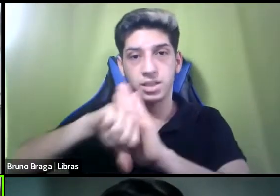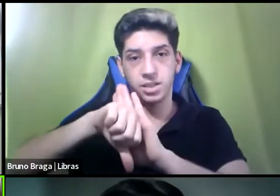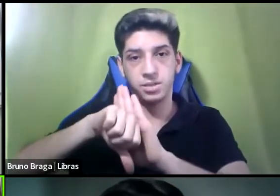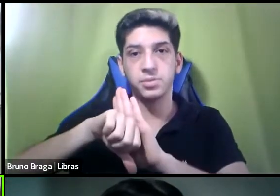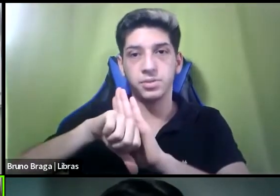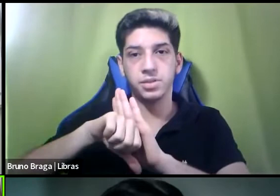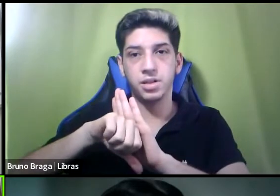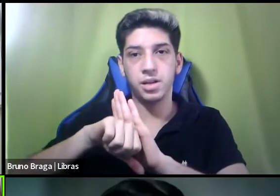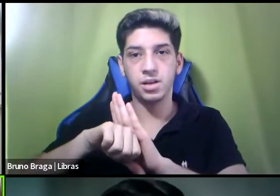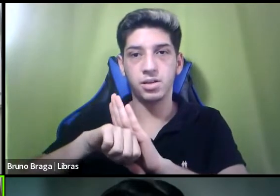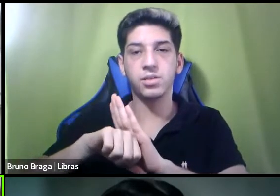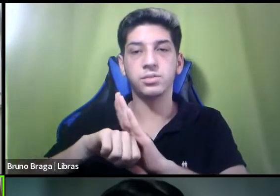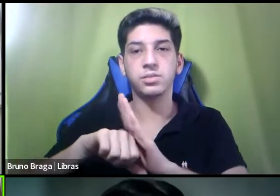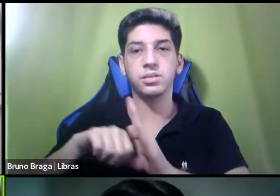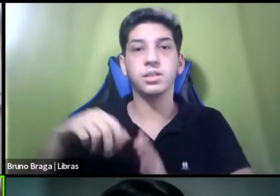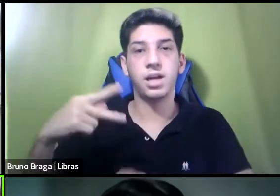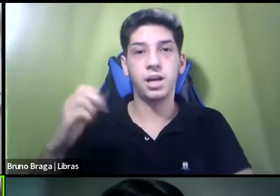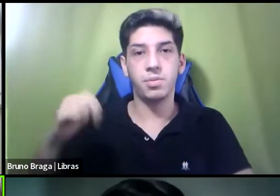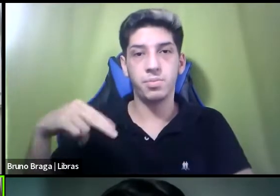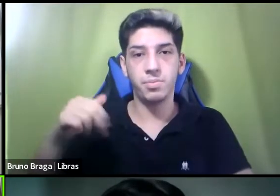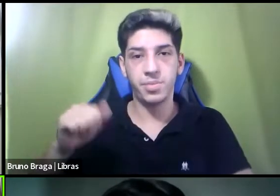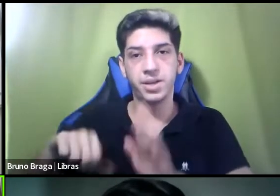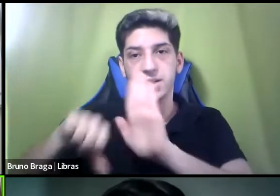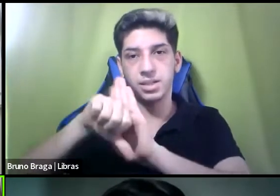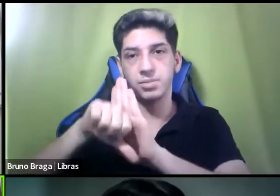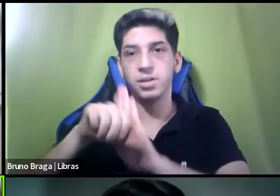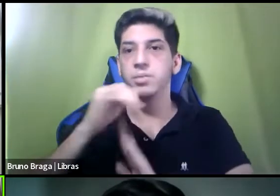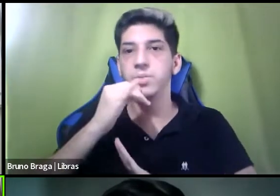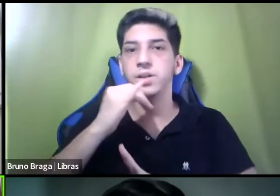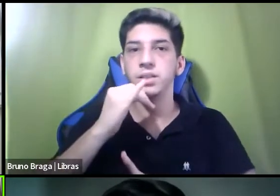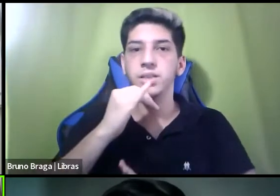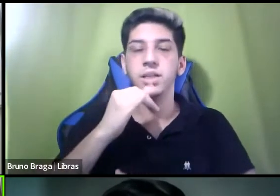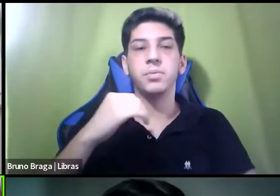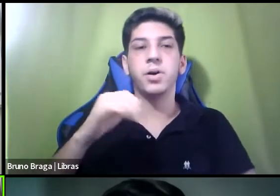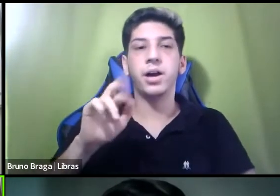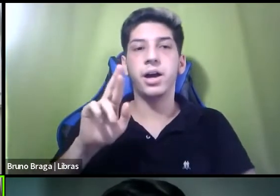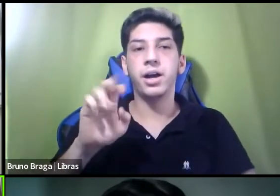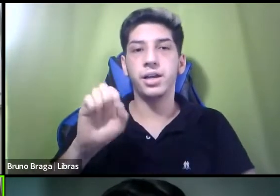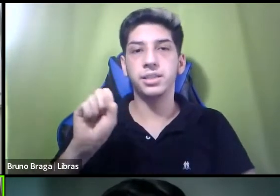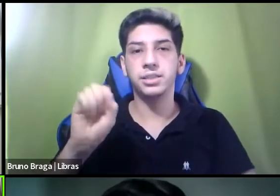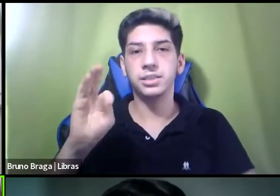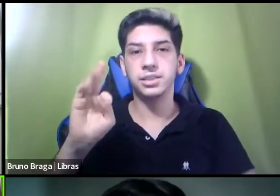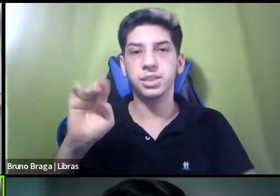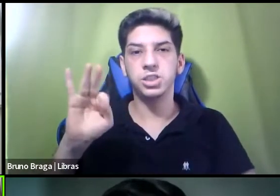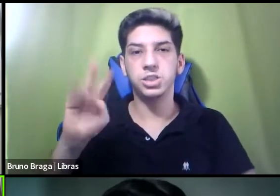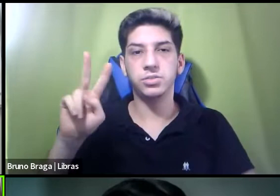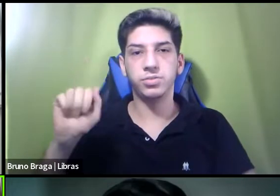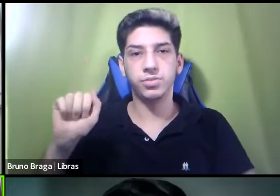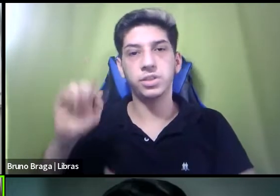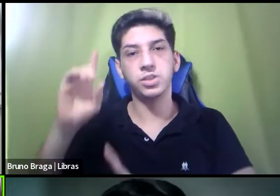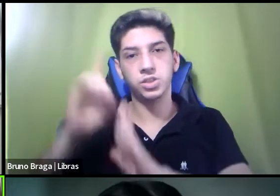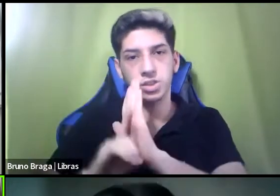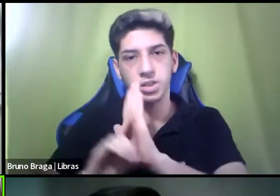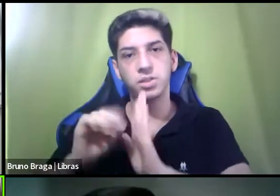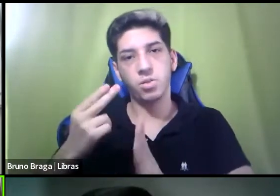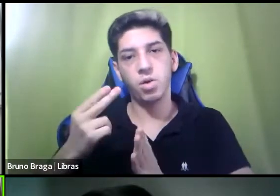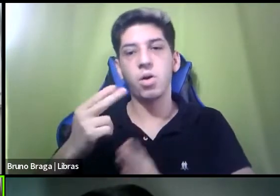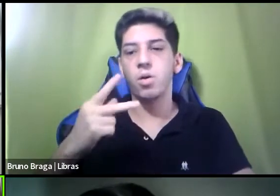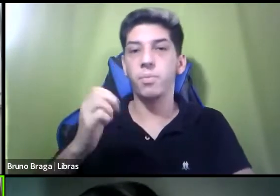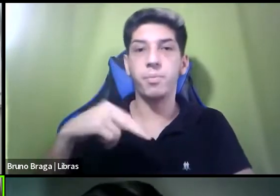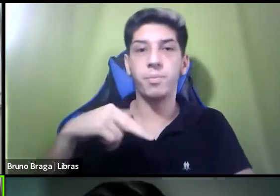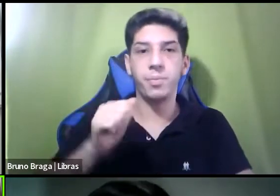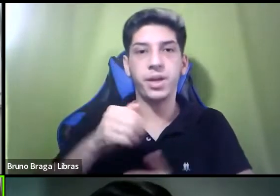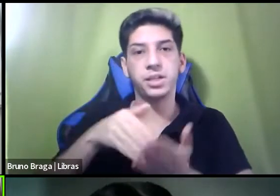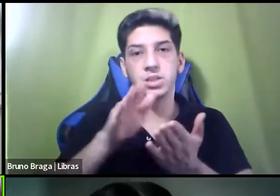de uma pena criminal, né, então restritivas de direito e pena de multa e quando a pessoa ela cumpre a pena privativa